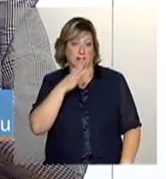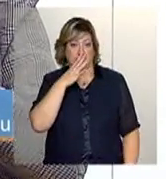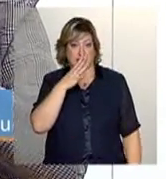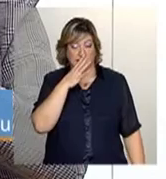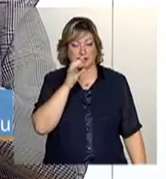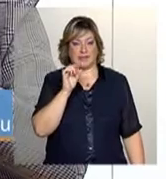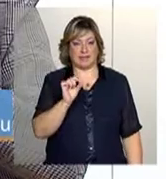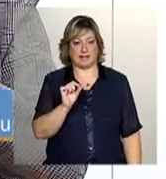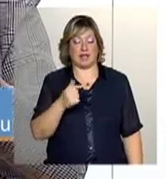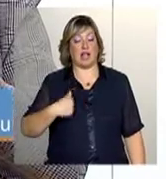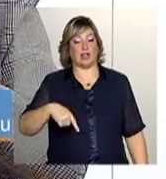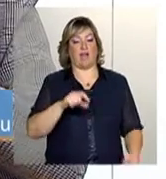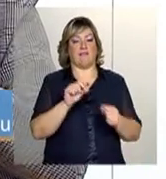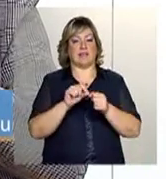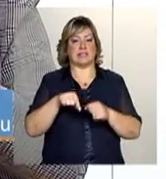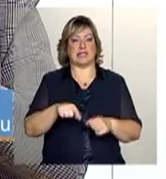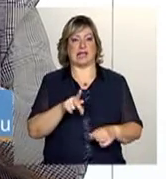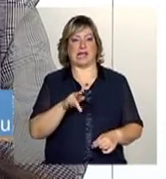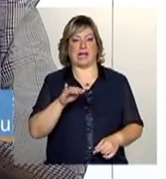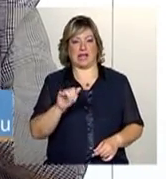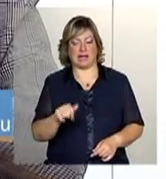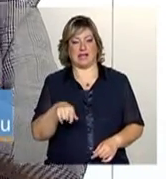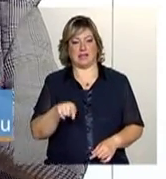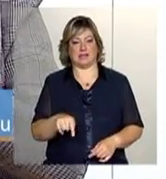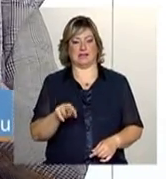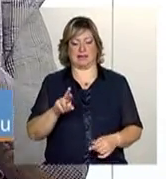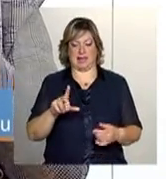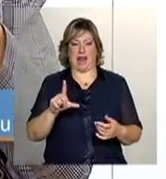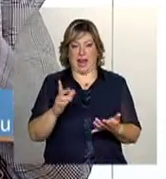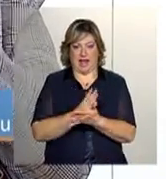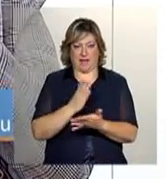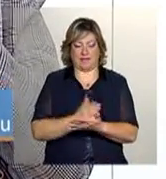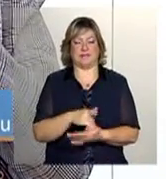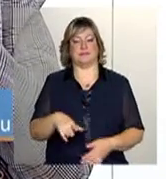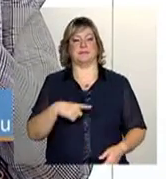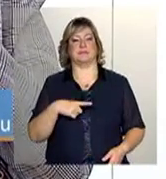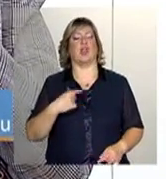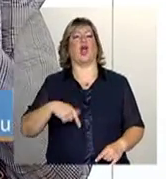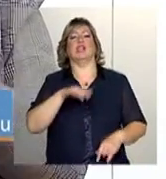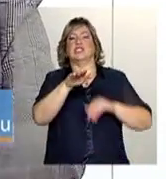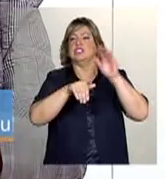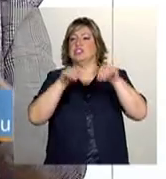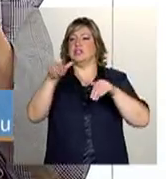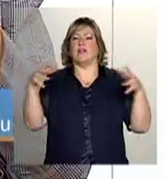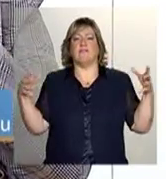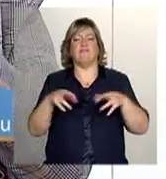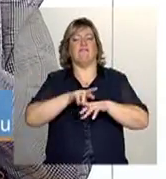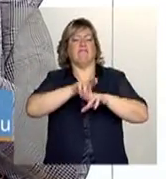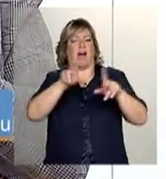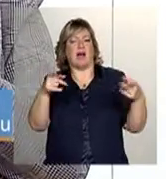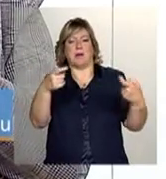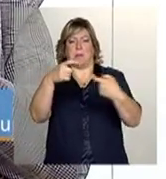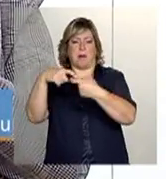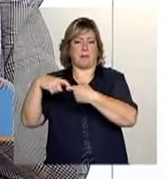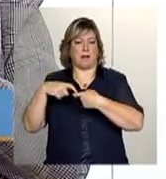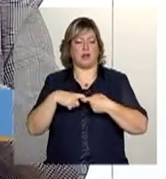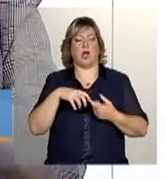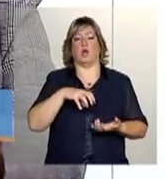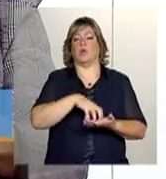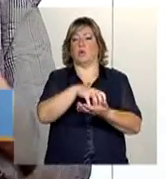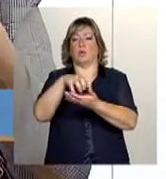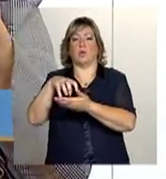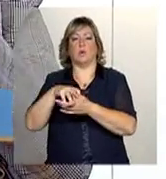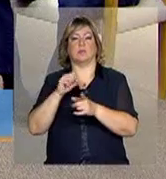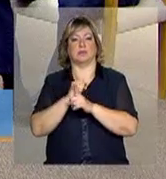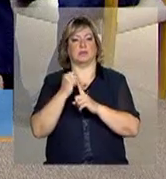que para a gente fazer esse guia, para a gente fazer essa caracterização, nós chamamos vários parceiros, várias pessoas de movimento social,